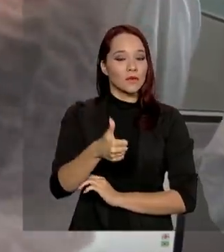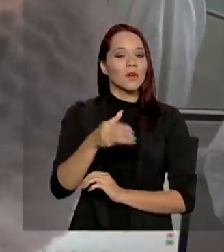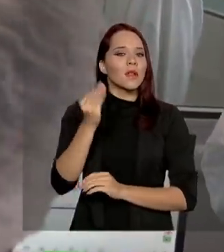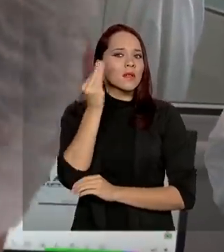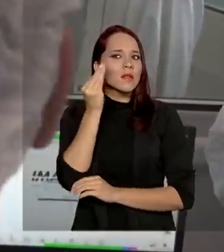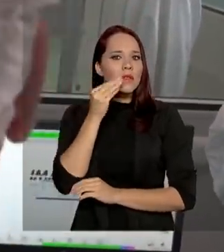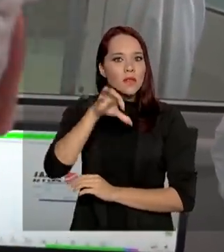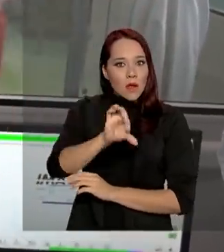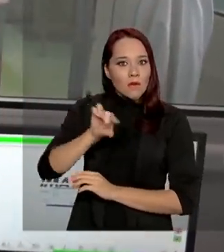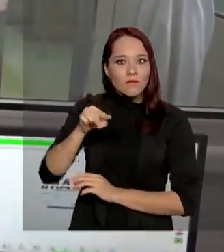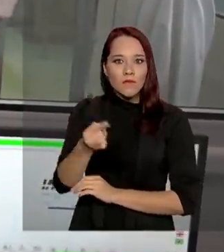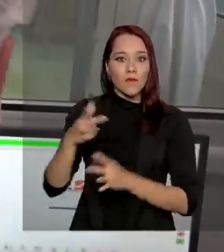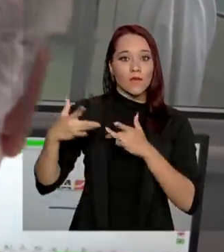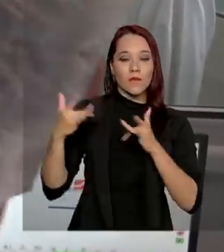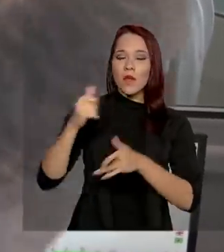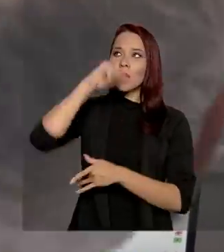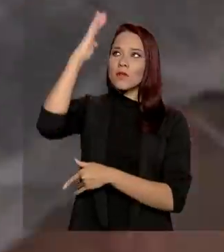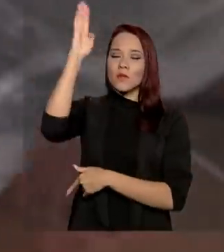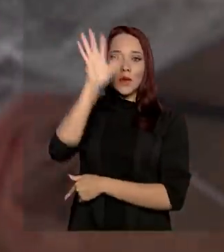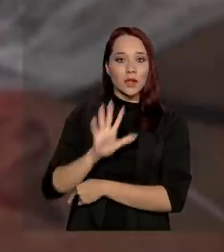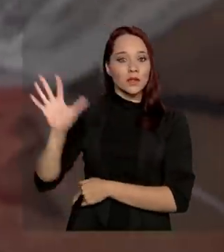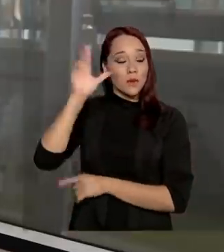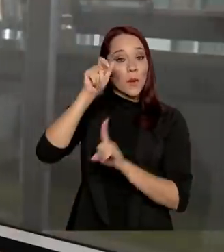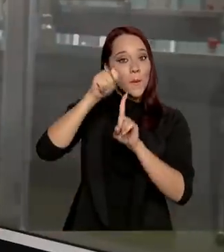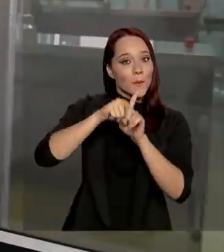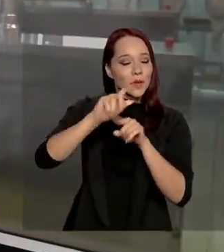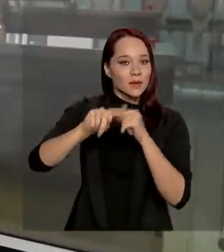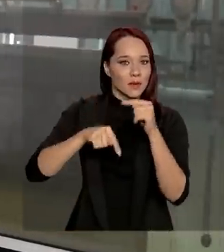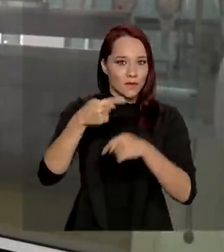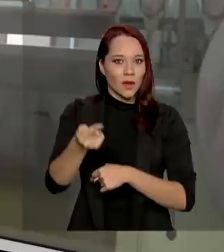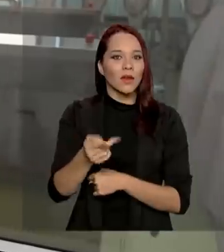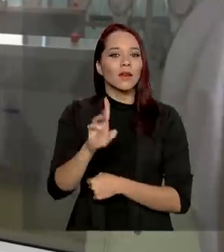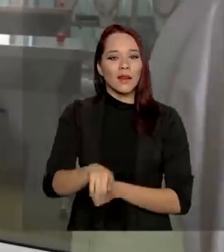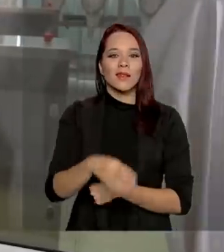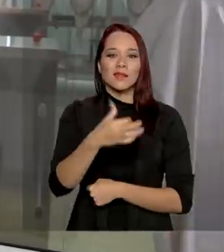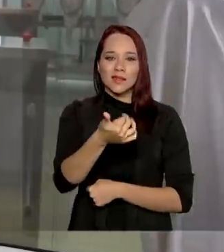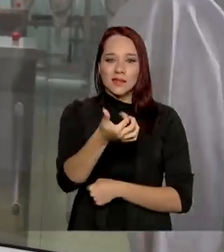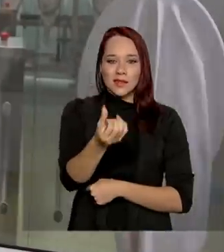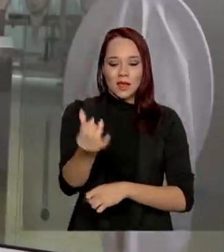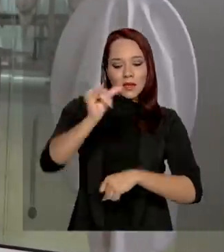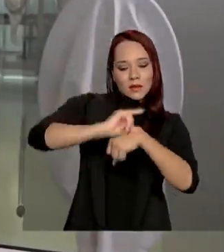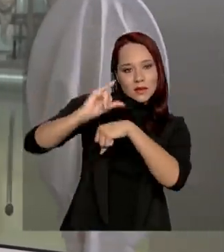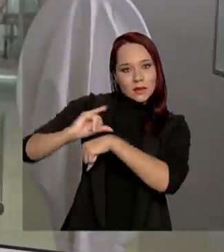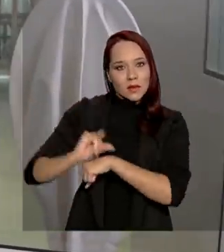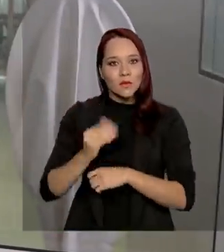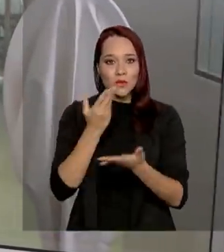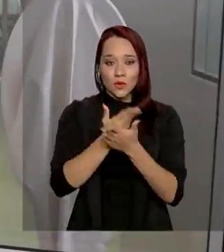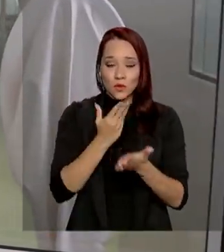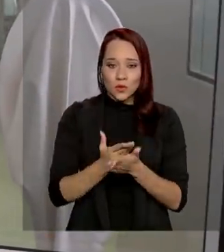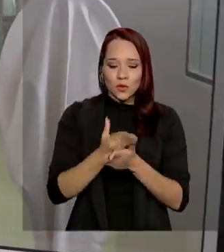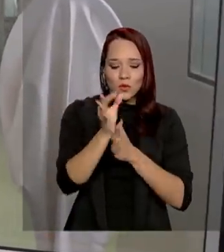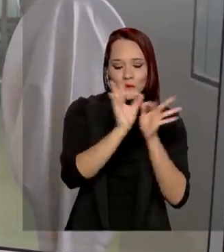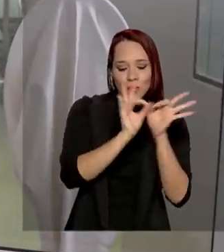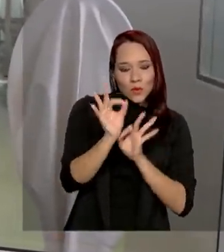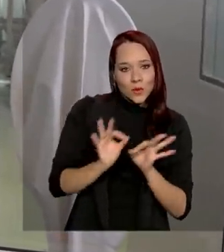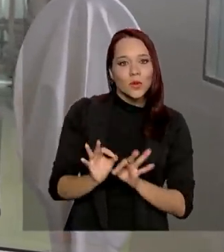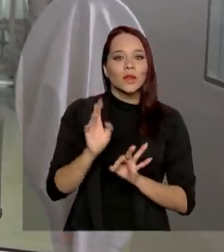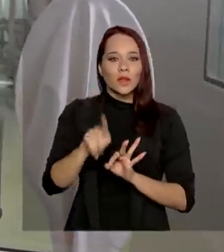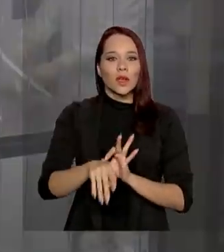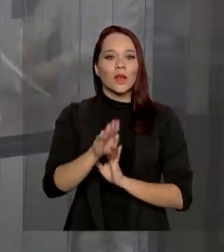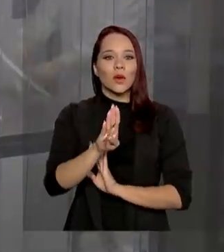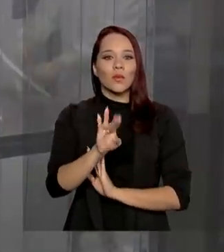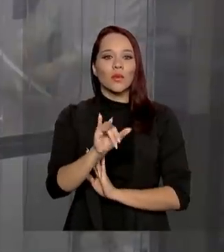9 mil voluntários de todo o país já no mês que vem. São 16 centros de estudos clínicos que formam uma rede do Instituto